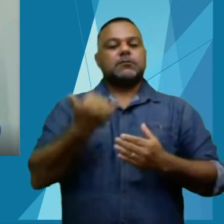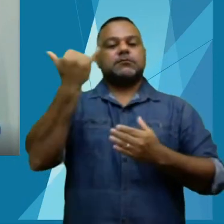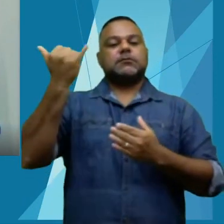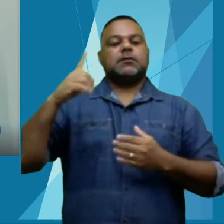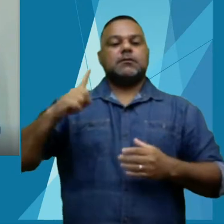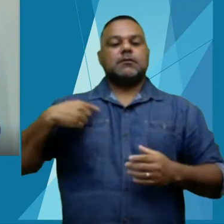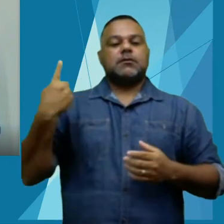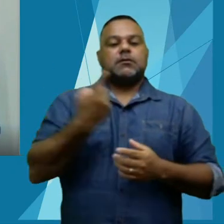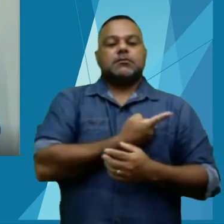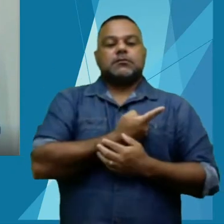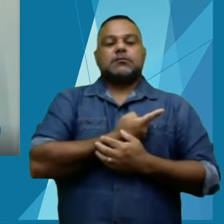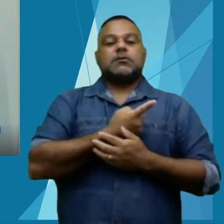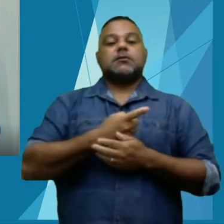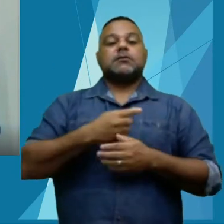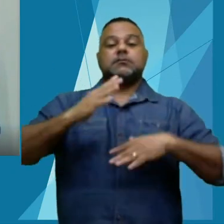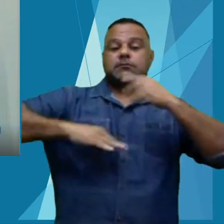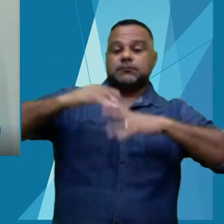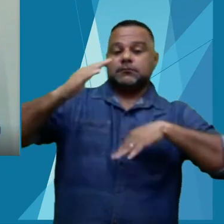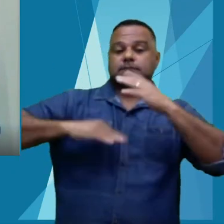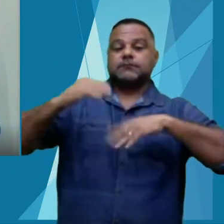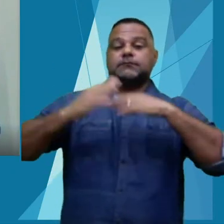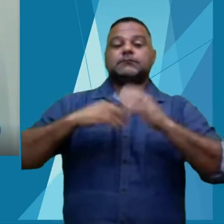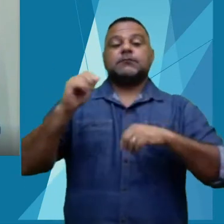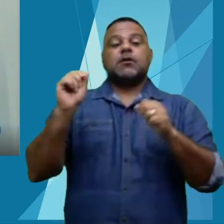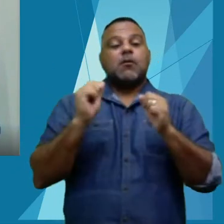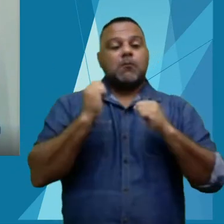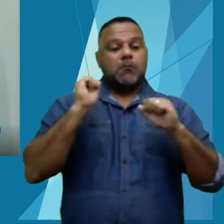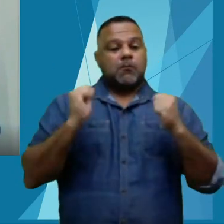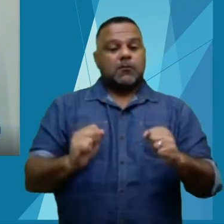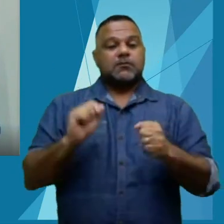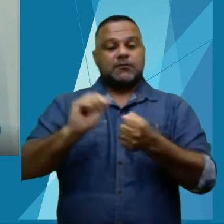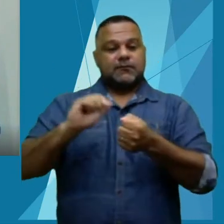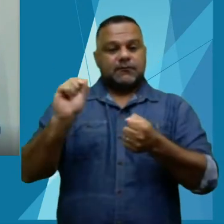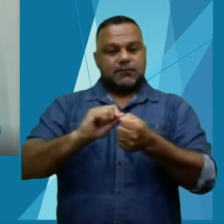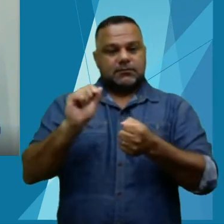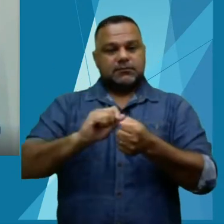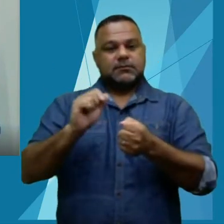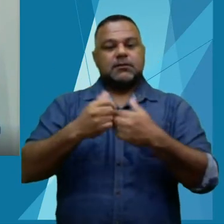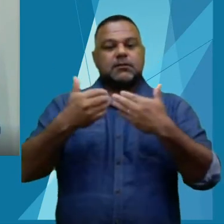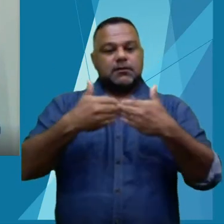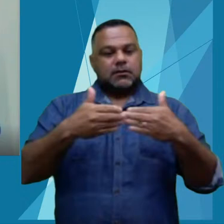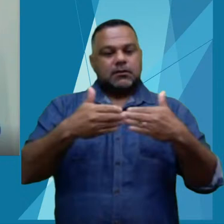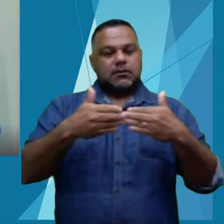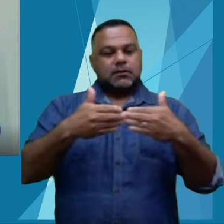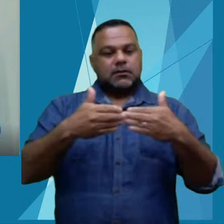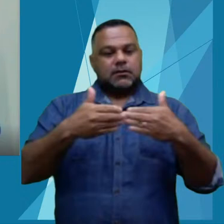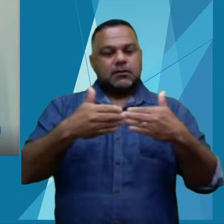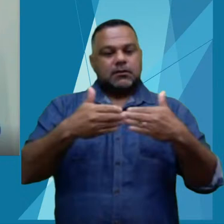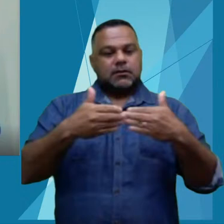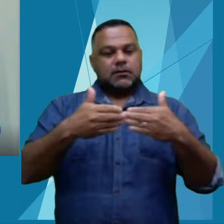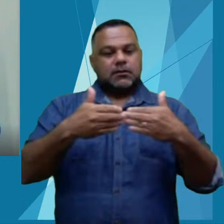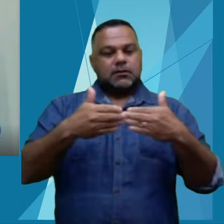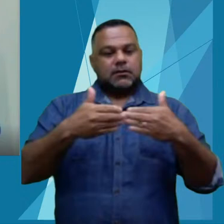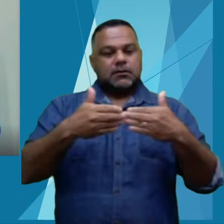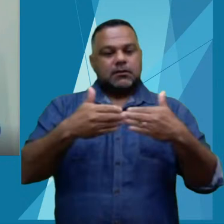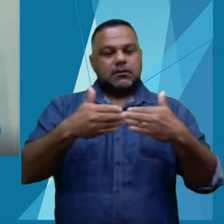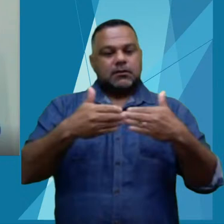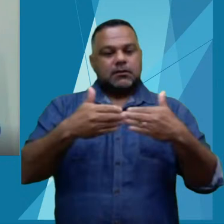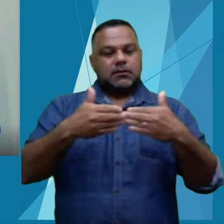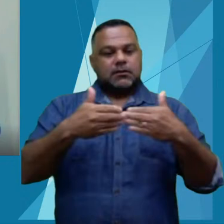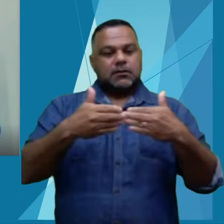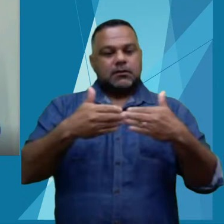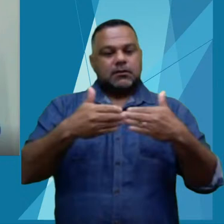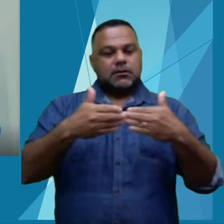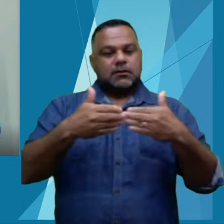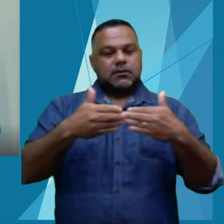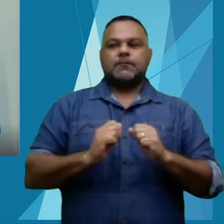os nossos servidores possam lançar as suas obras, mas também a gente abre espaço para que autores possam fazer